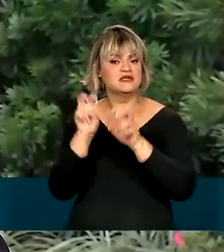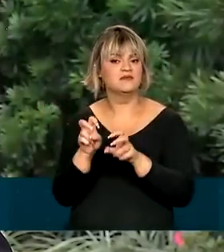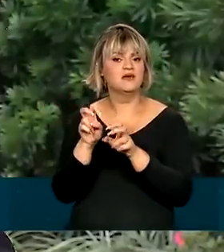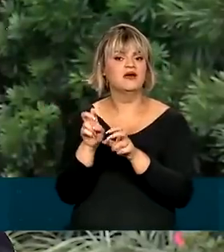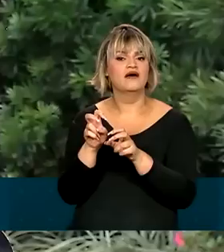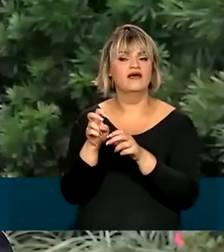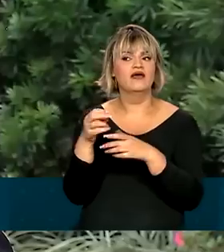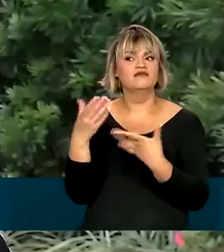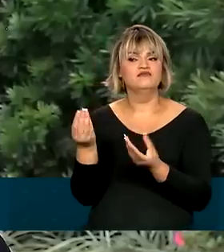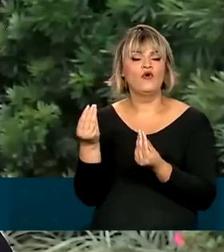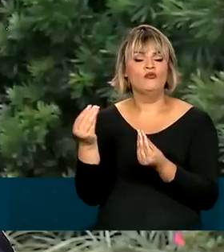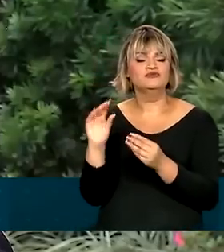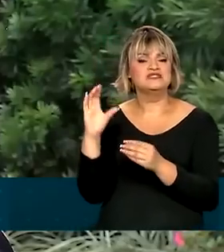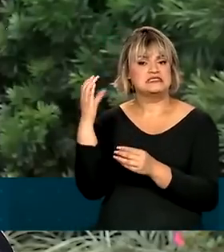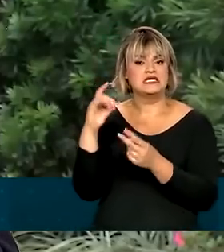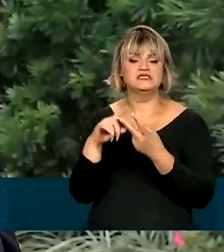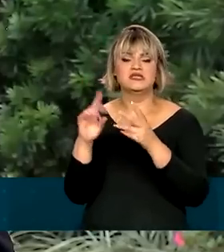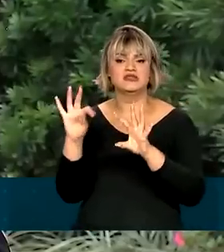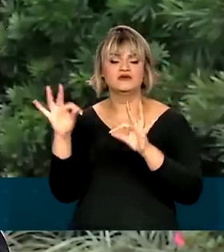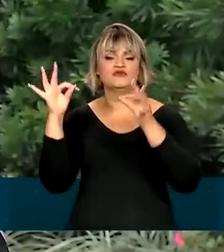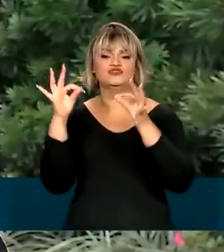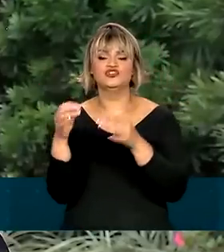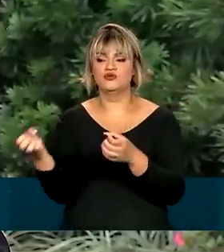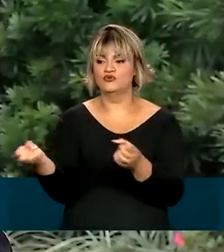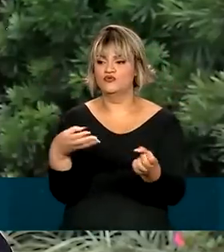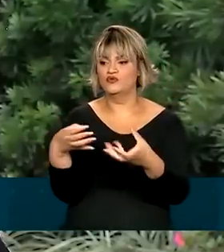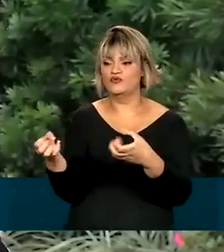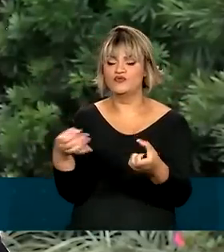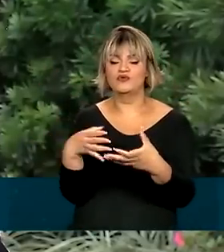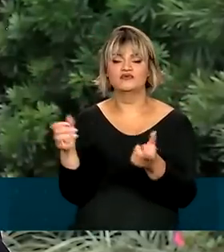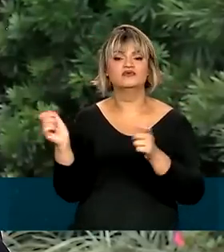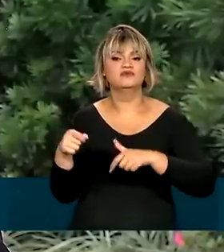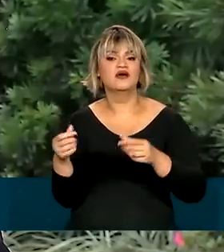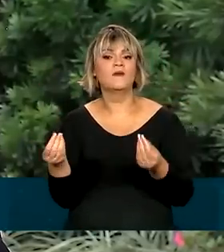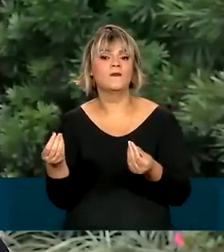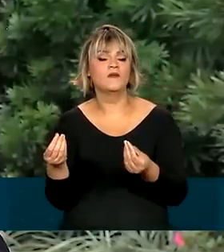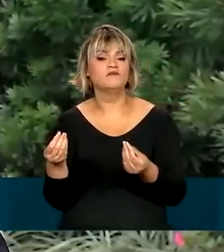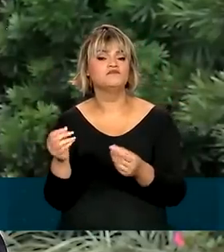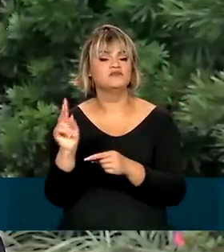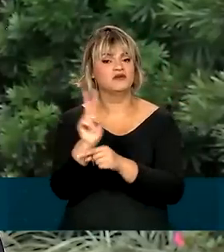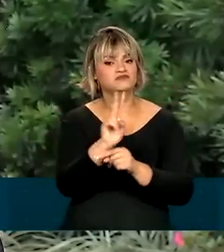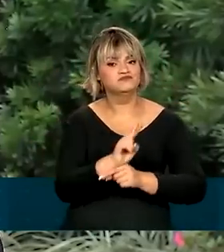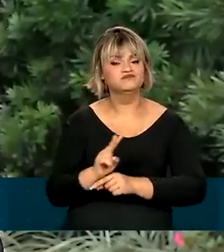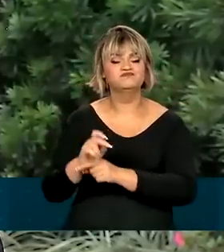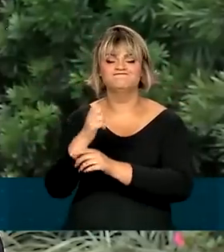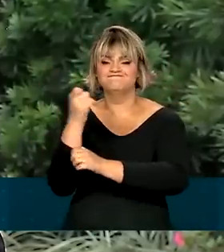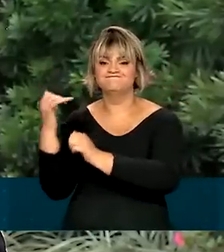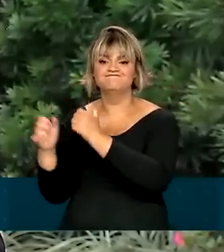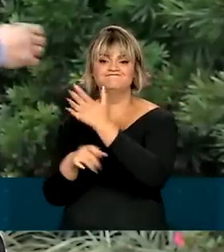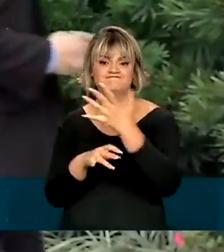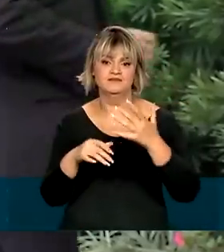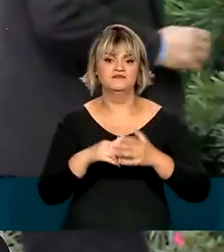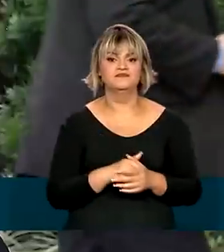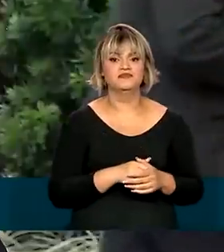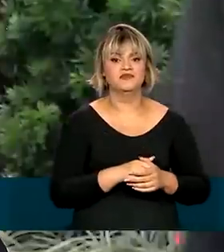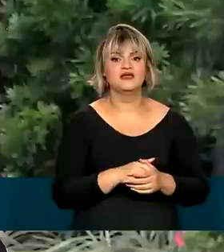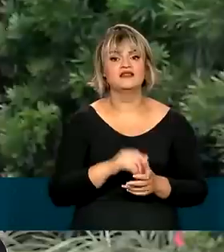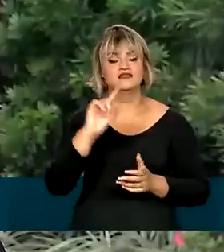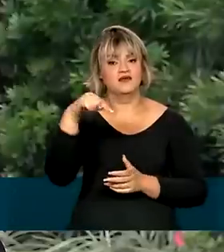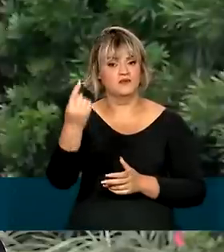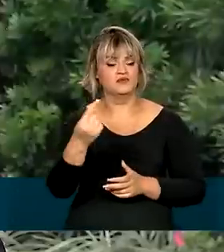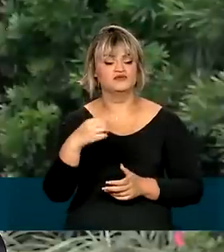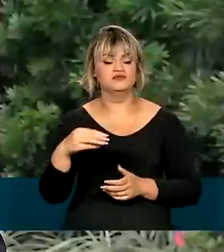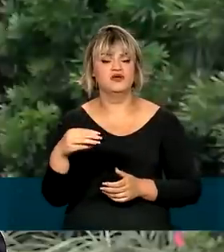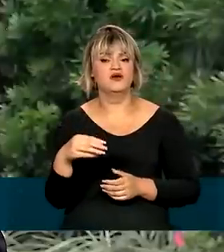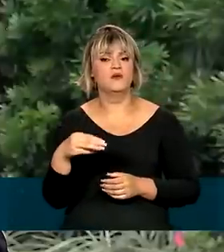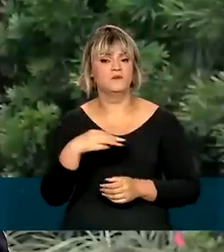como usar a ciência, a tecnologia, a inovação, para ajudar na preservação do meio ambiente. Depois, o ministro